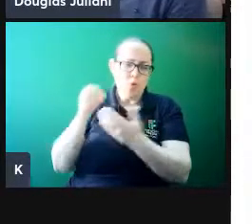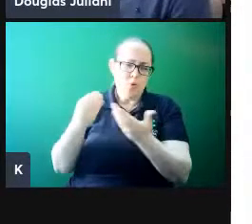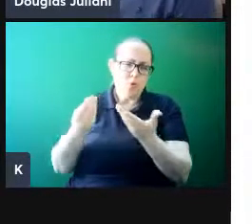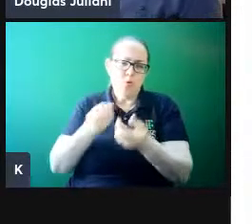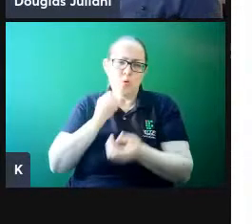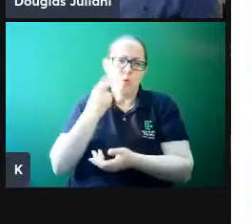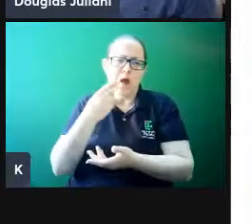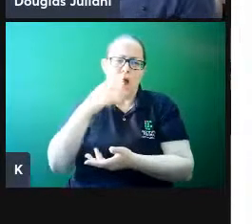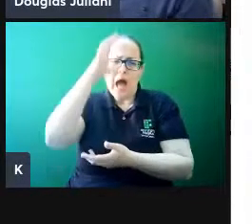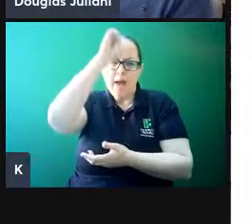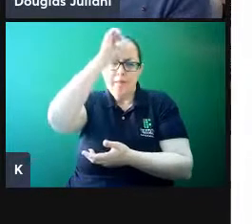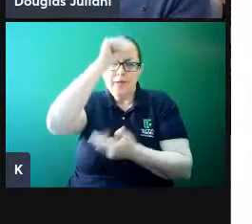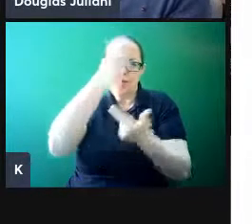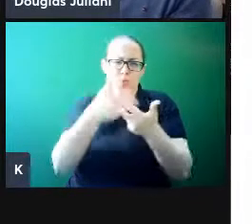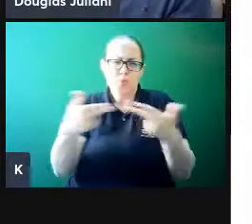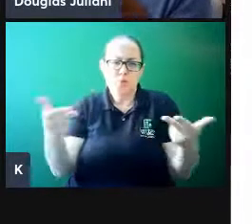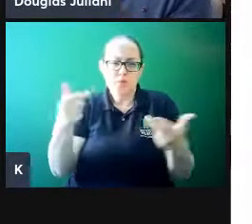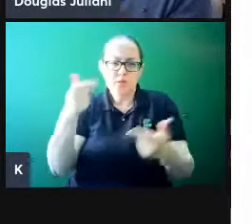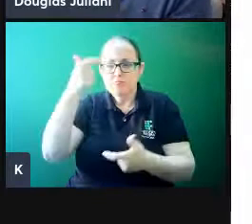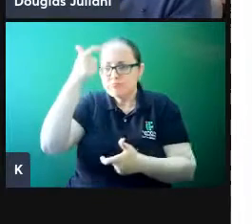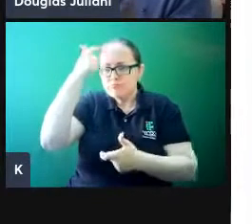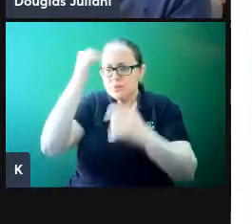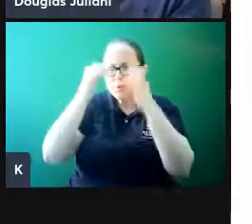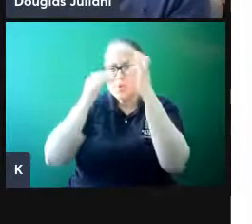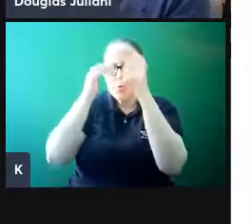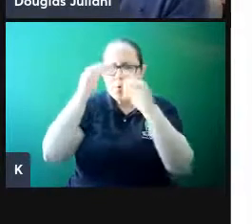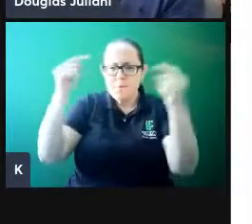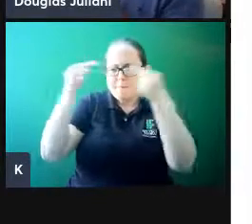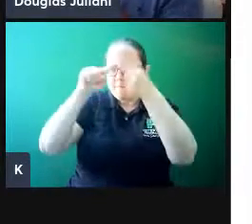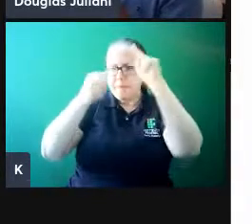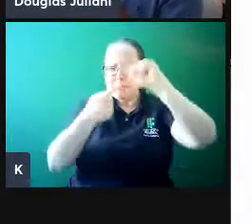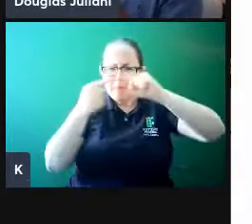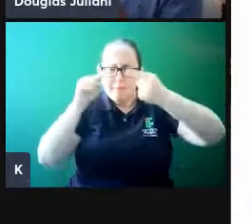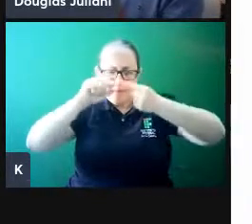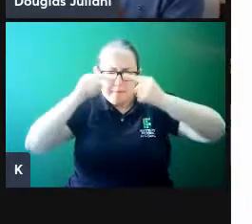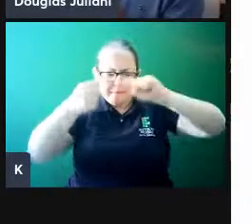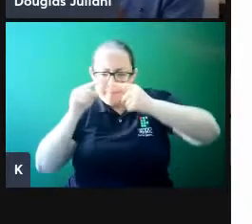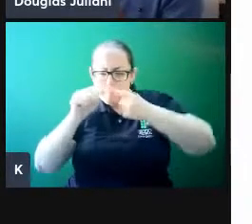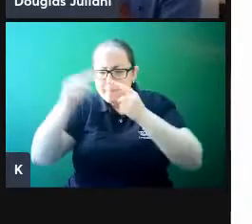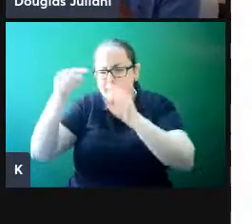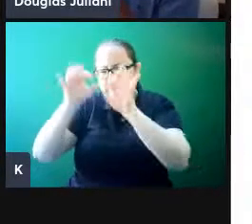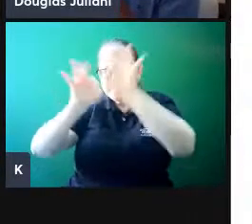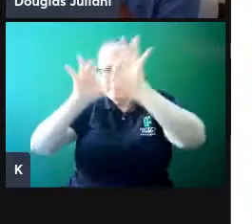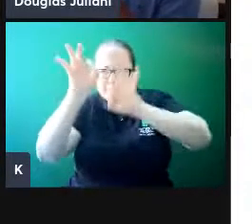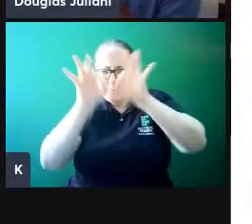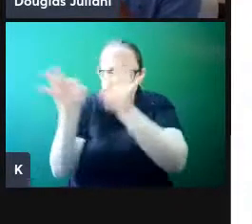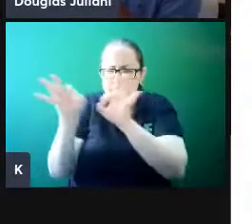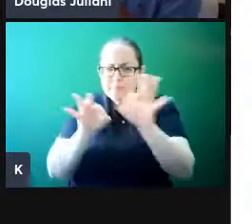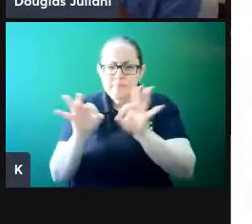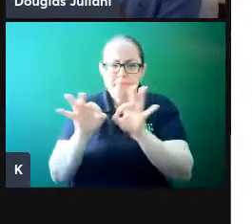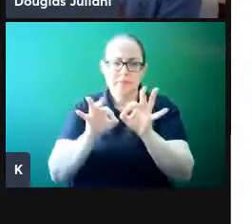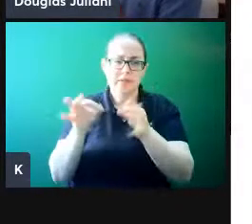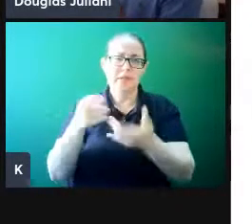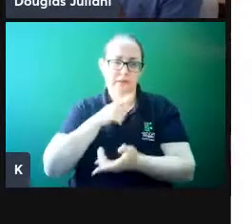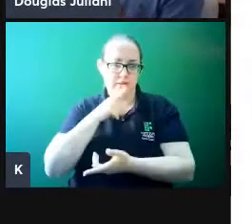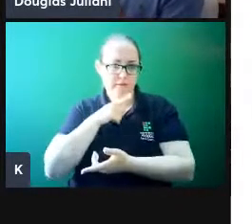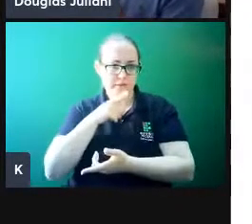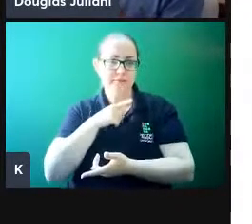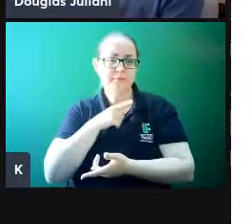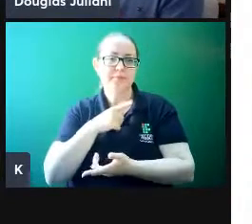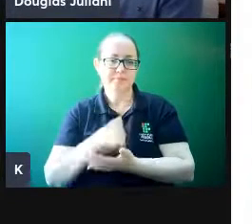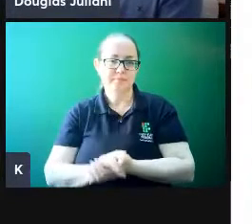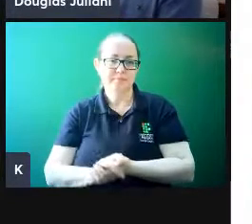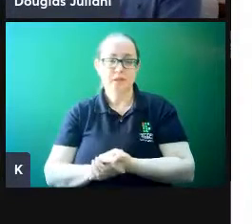diferente, os neurônios, as sinapses, se reorganizam também. De maneira bem simples aqui trazendo. Então, essa